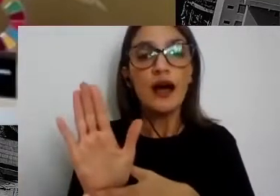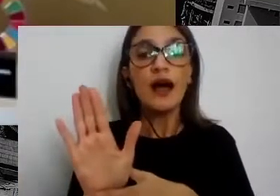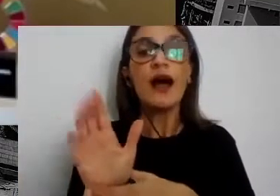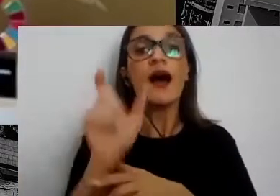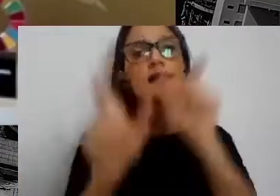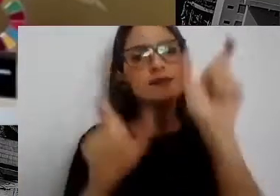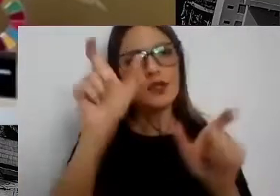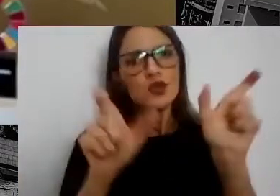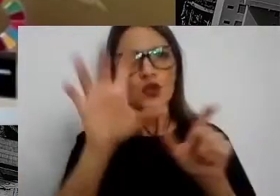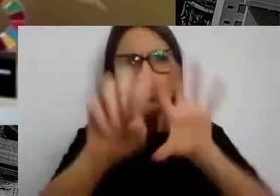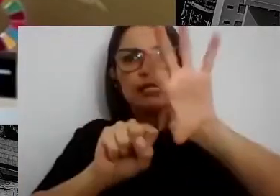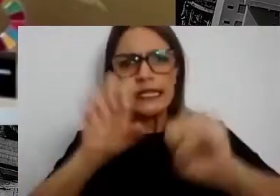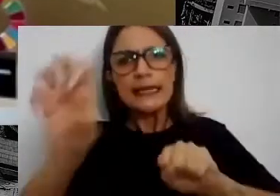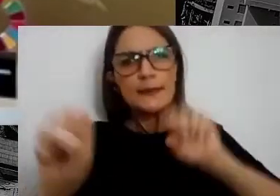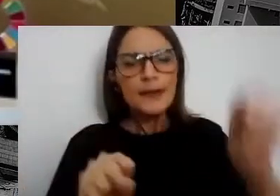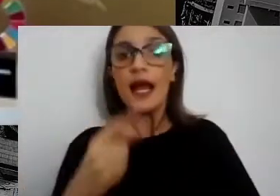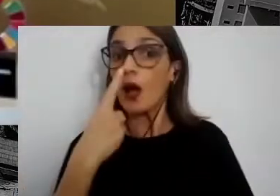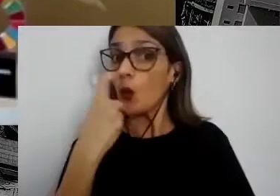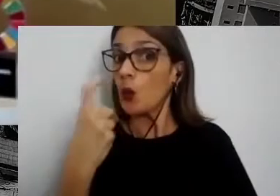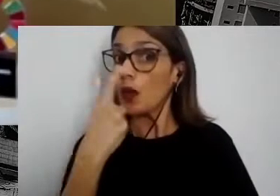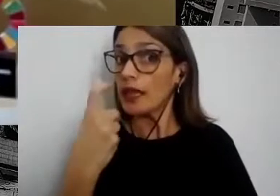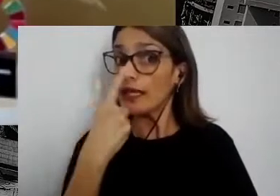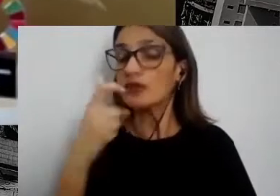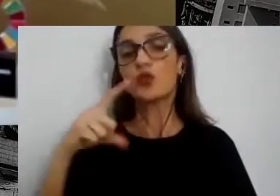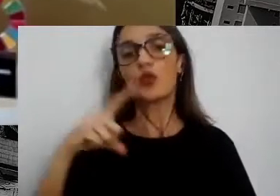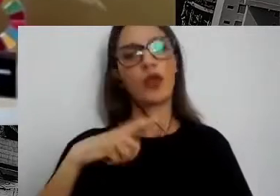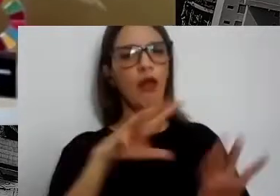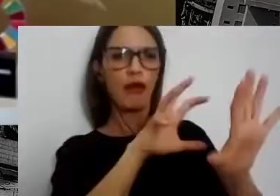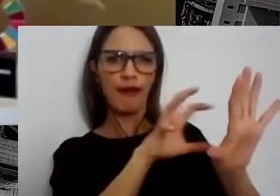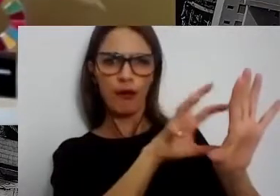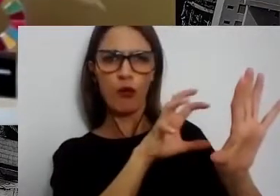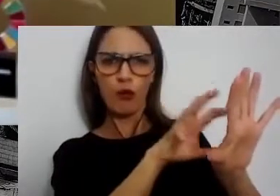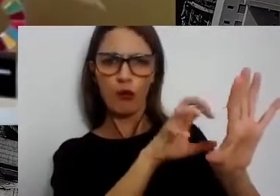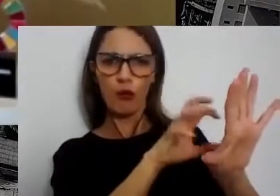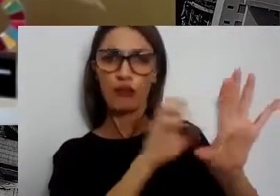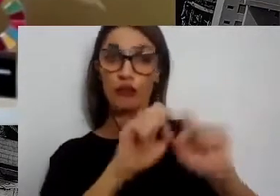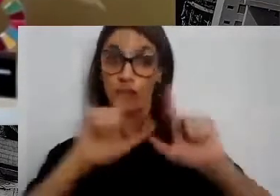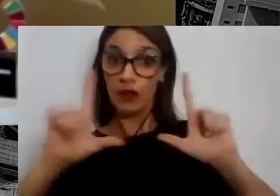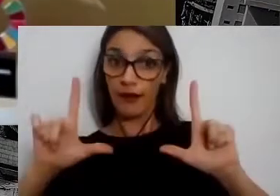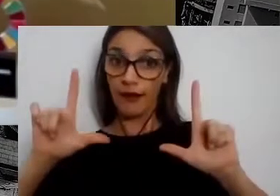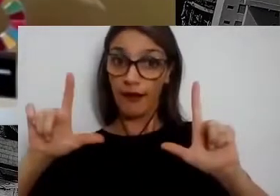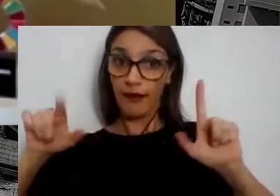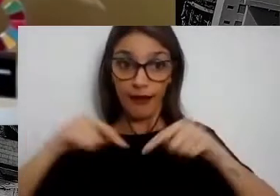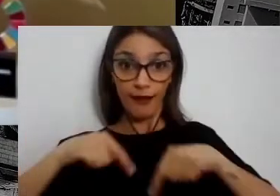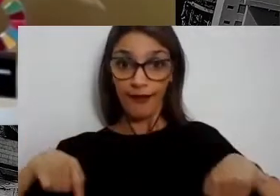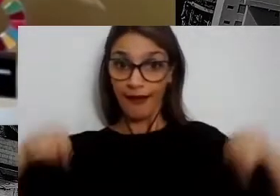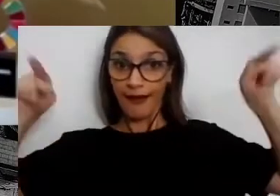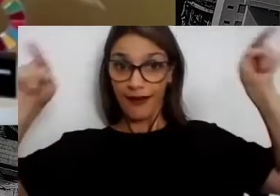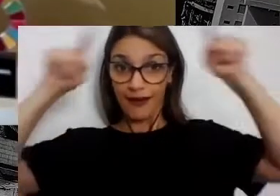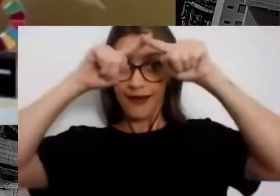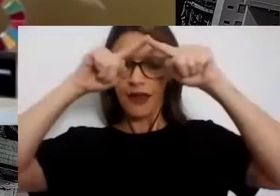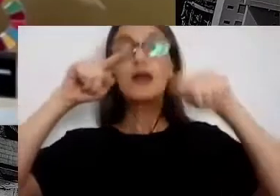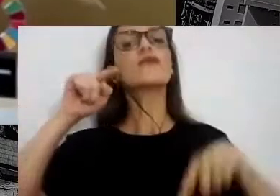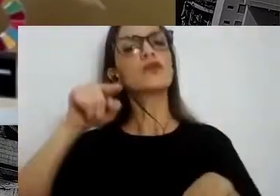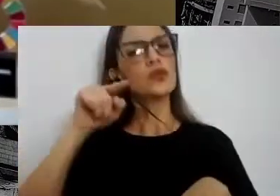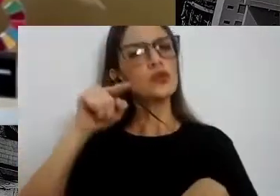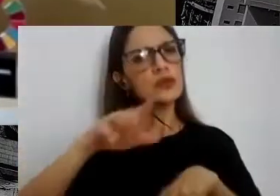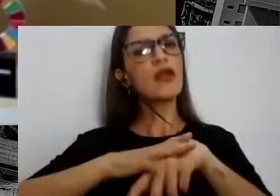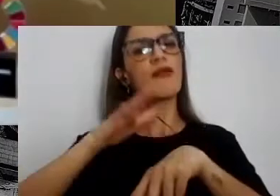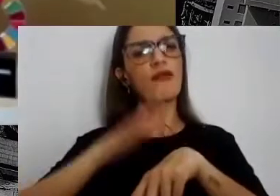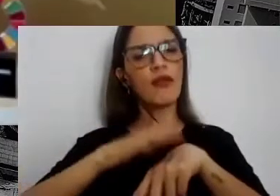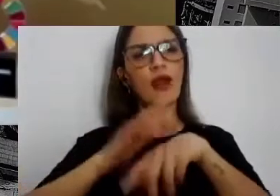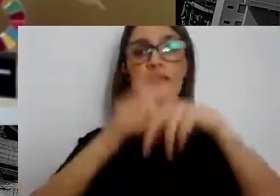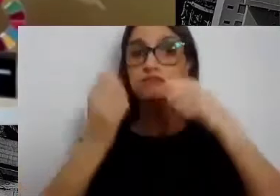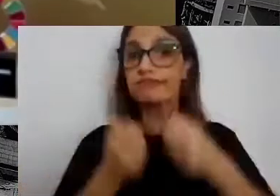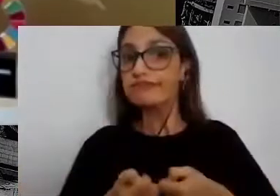cidade de São Paulo. Então, você está vendo que tem um QR code aí na sua tela. Ele está aí justamente para você fazer a sua doação